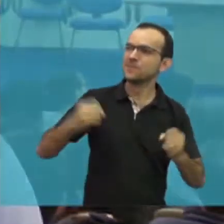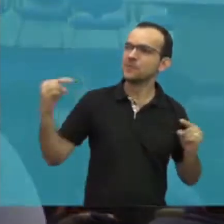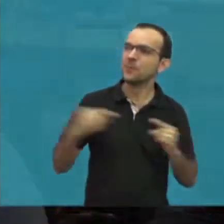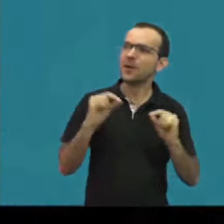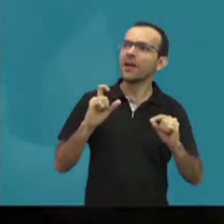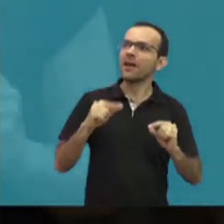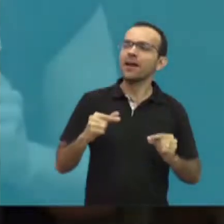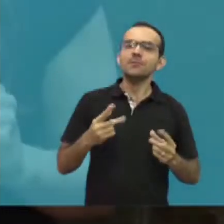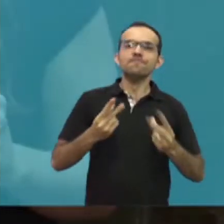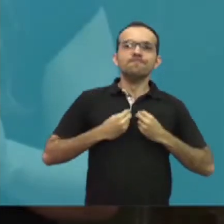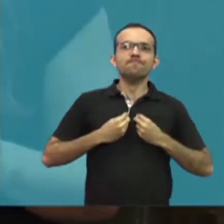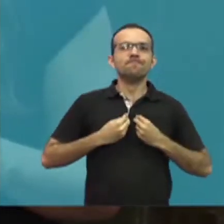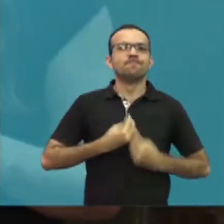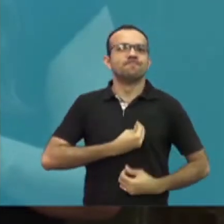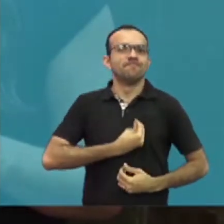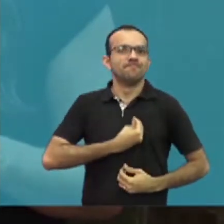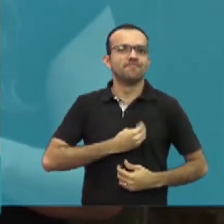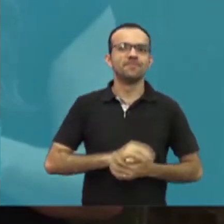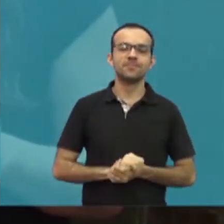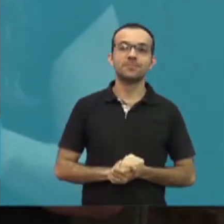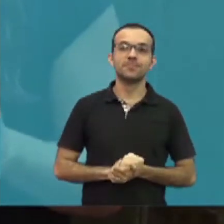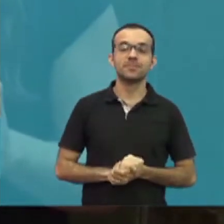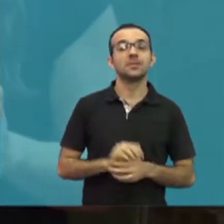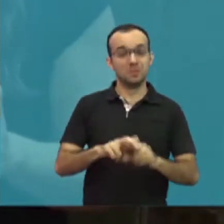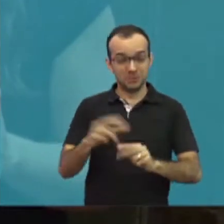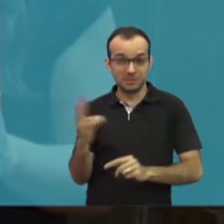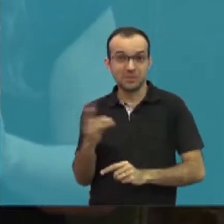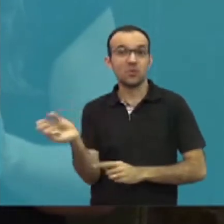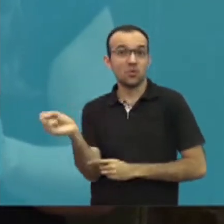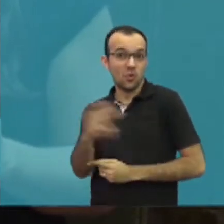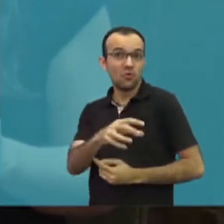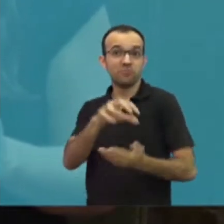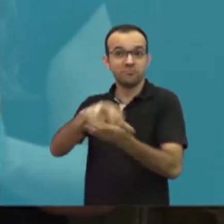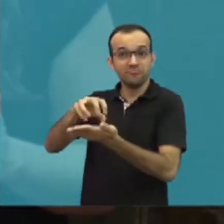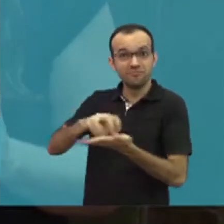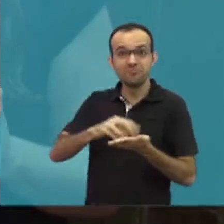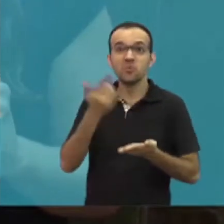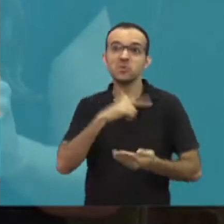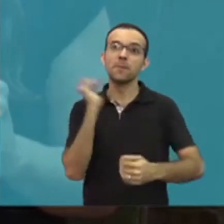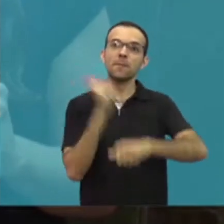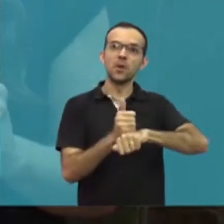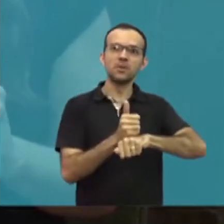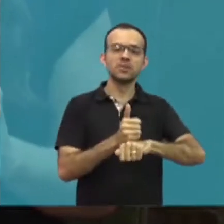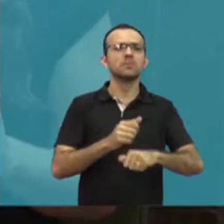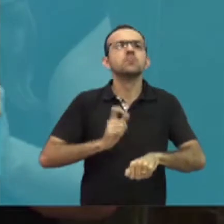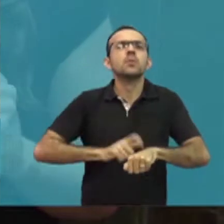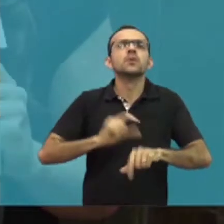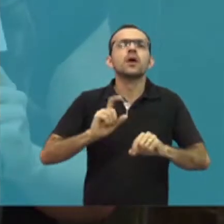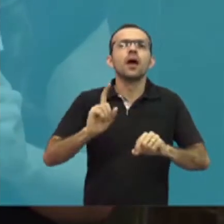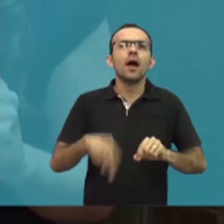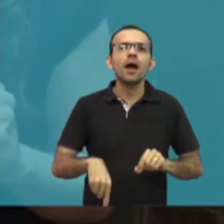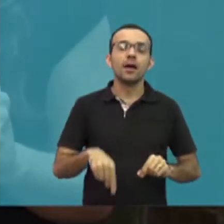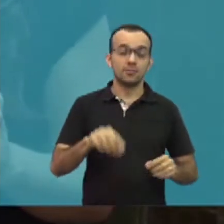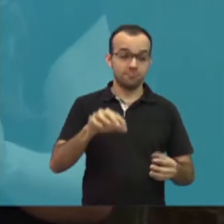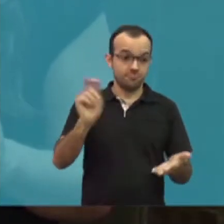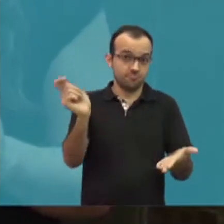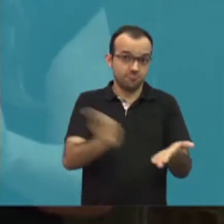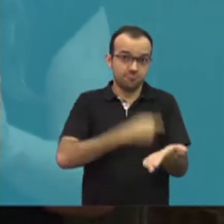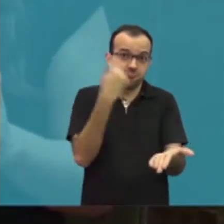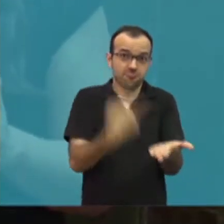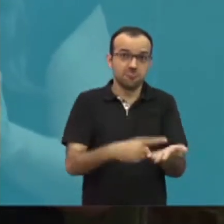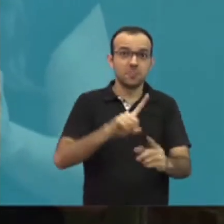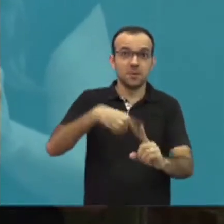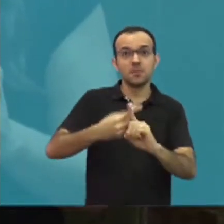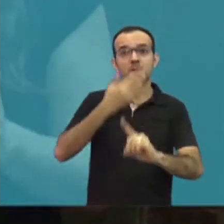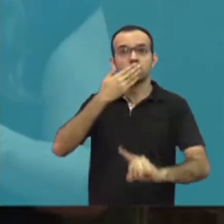todo esse esforço. No total, 33 novos servidores tomaram posse. Ocasião em que assinam um termo e fazem